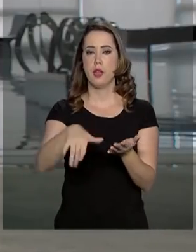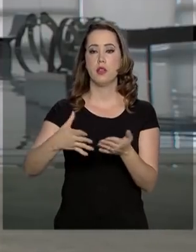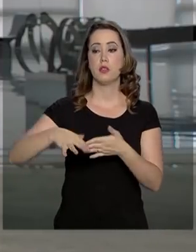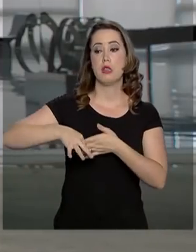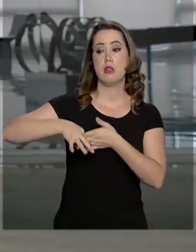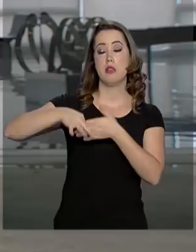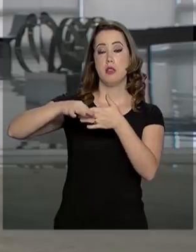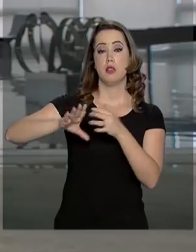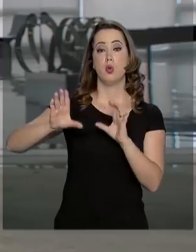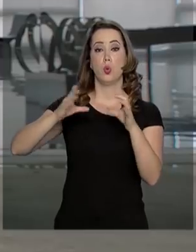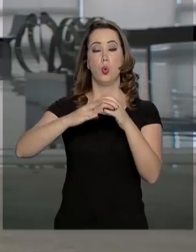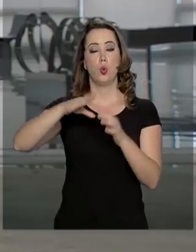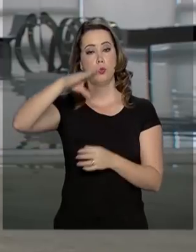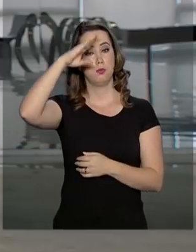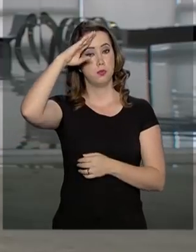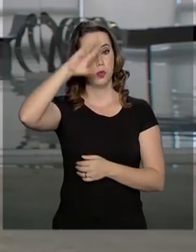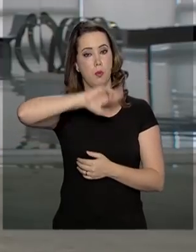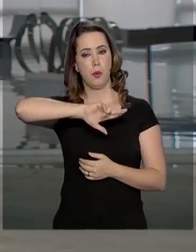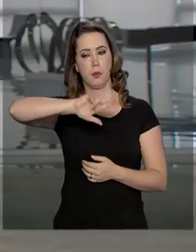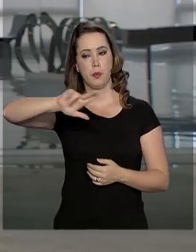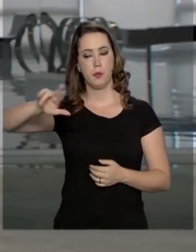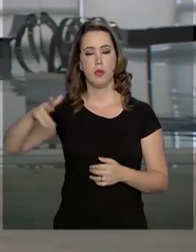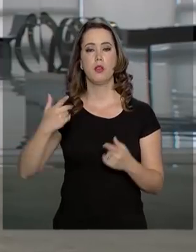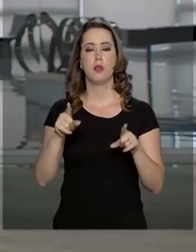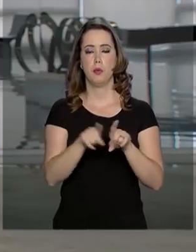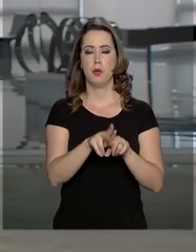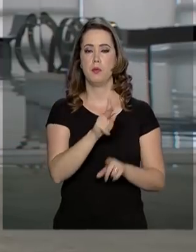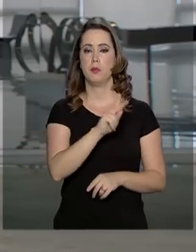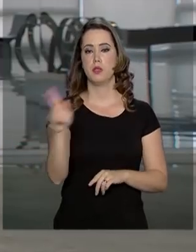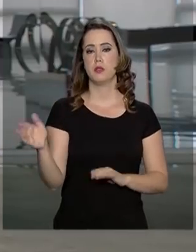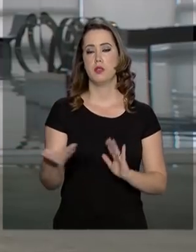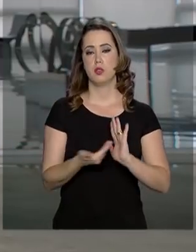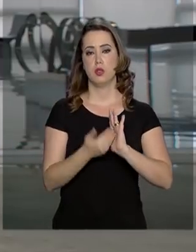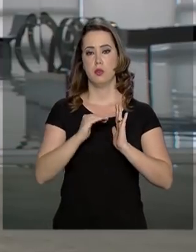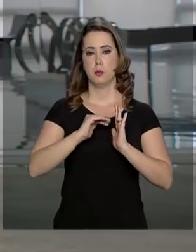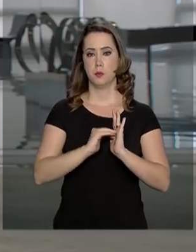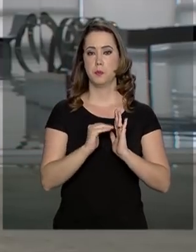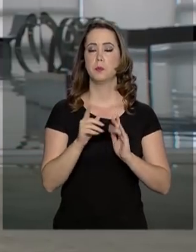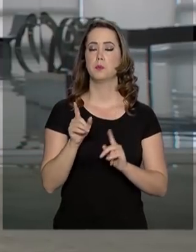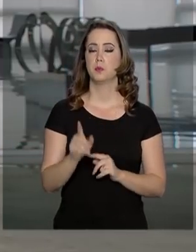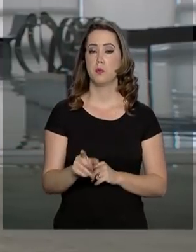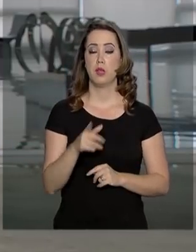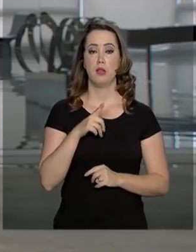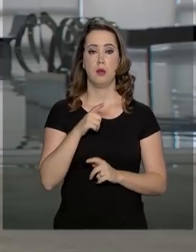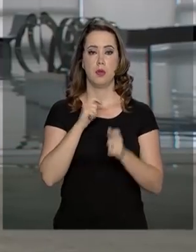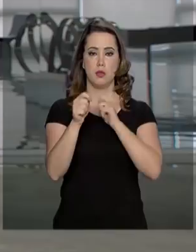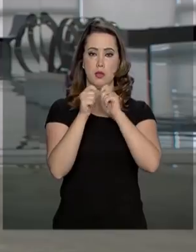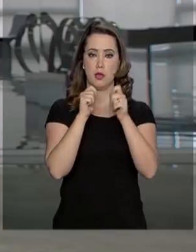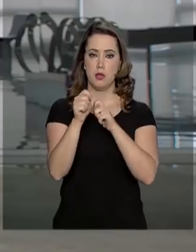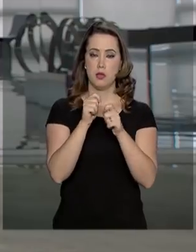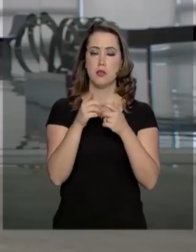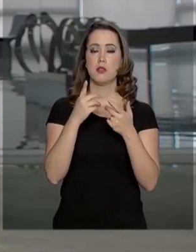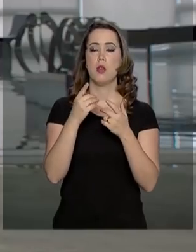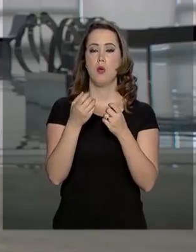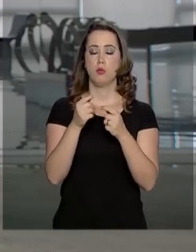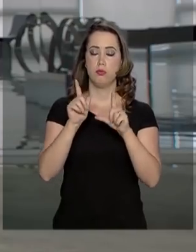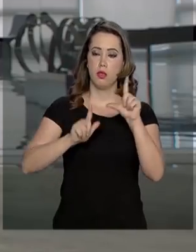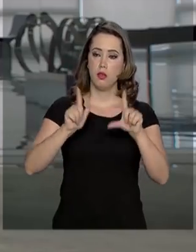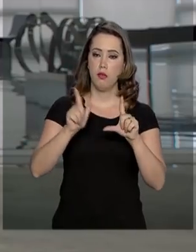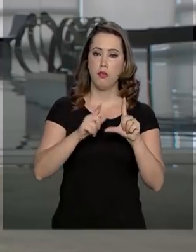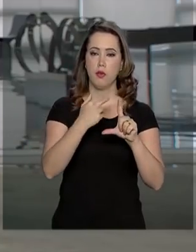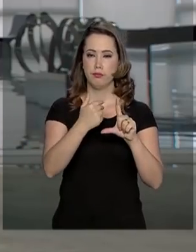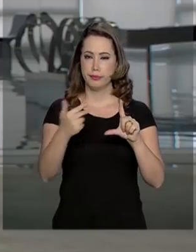presidentes da Câmara e do Senado Federal. Há ainda a previsão de uma declaração à imprensa após essa